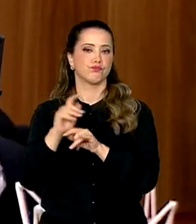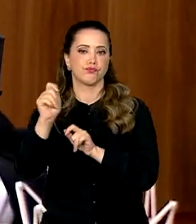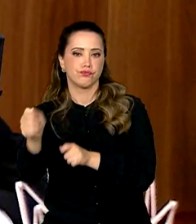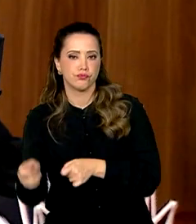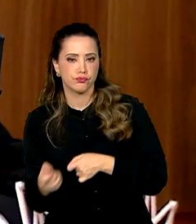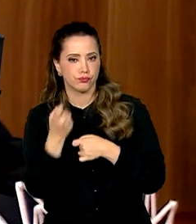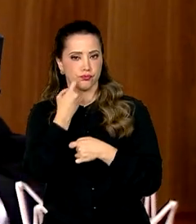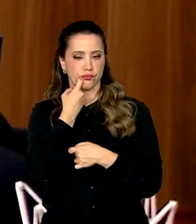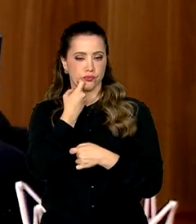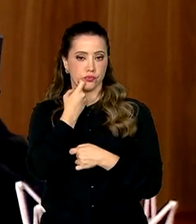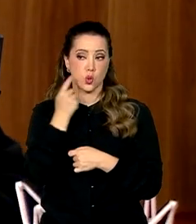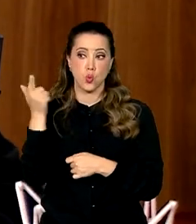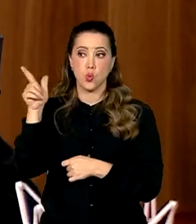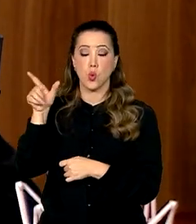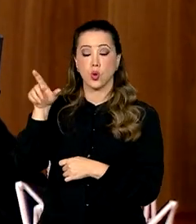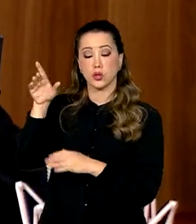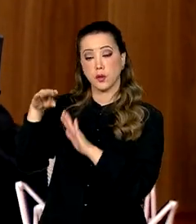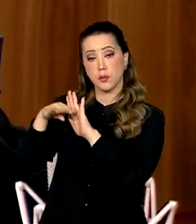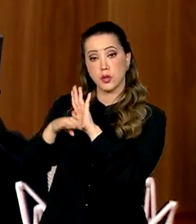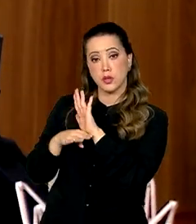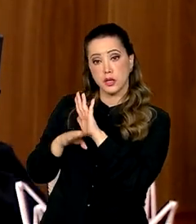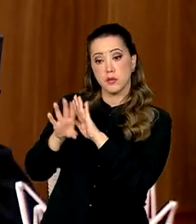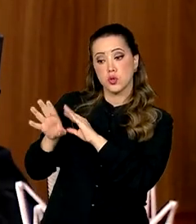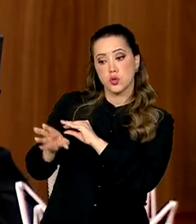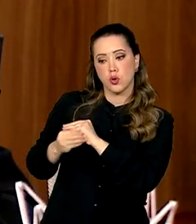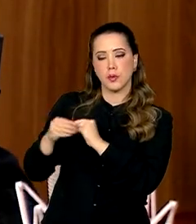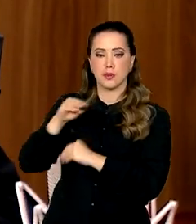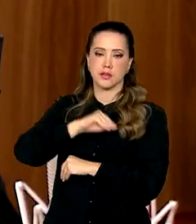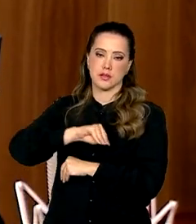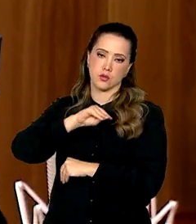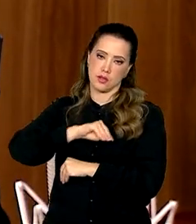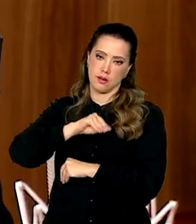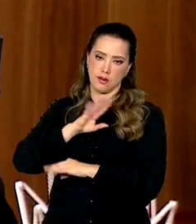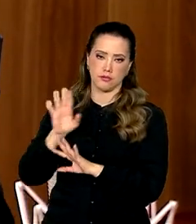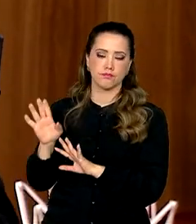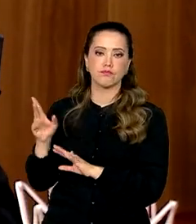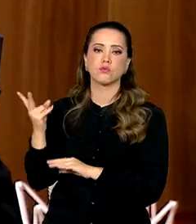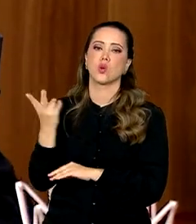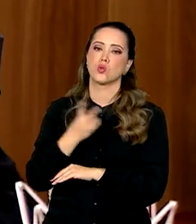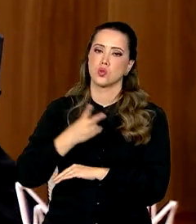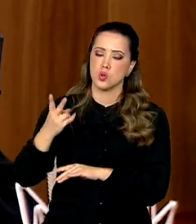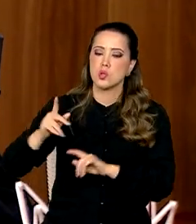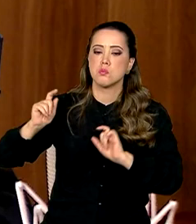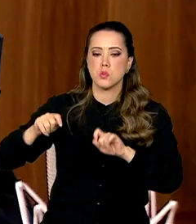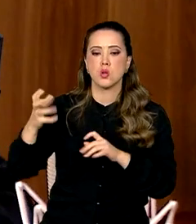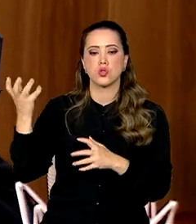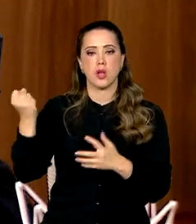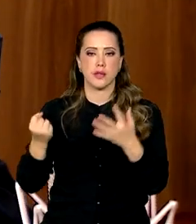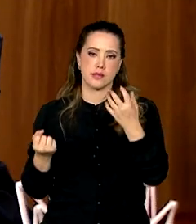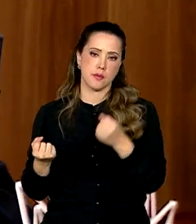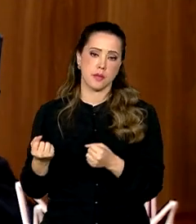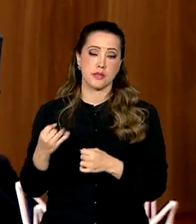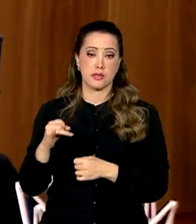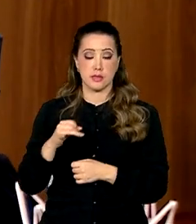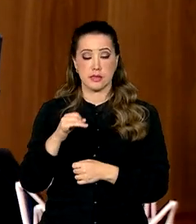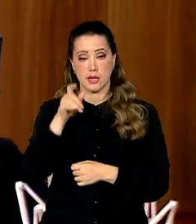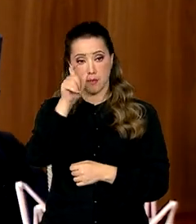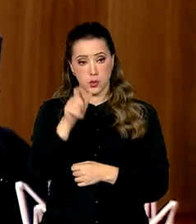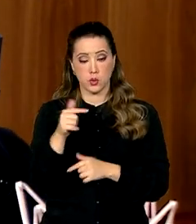a sua atividade. O outro é um programa de complementação de renda. E, portanto, se o pescador